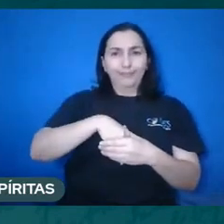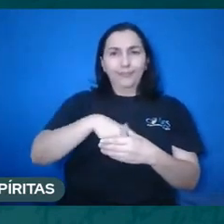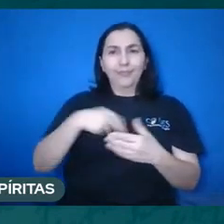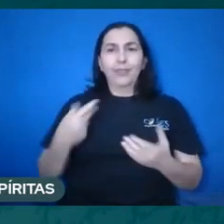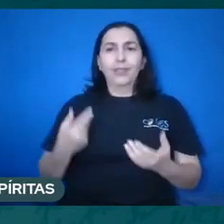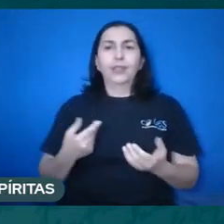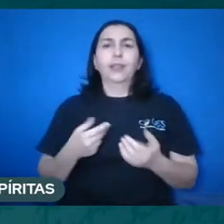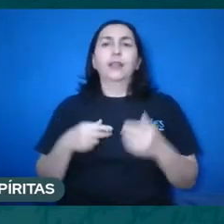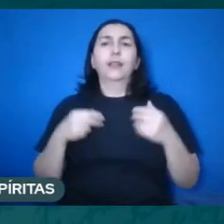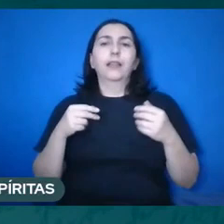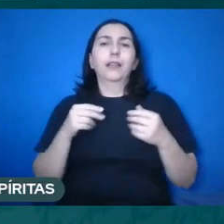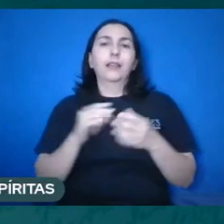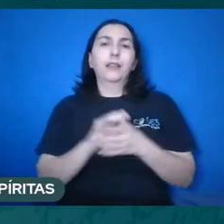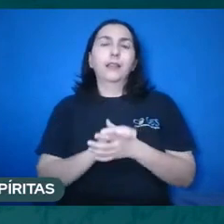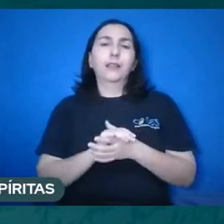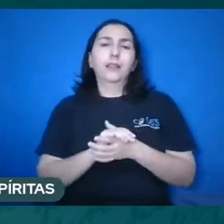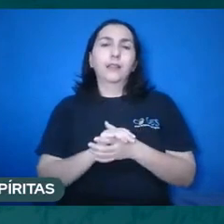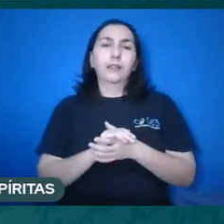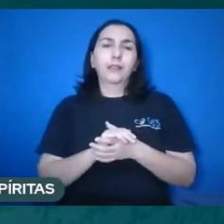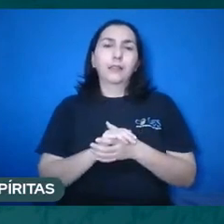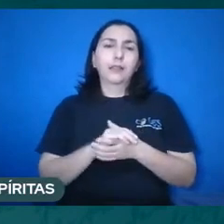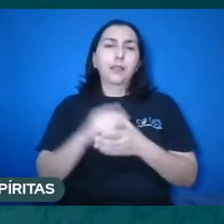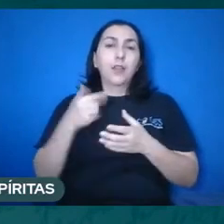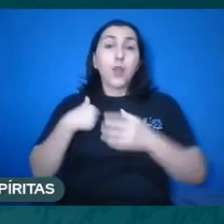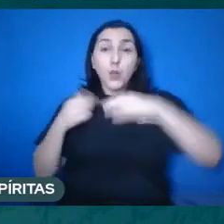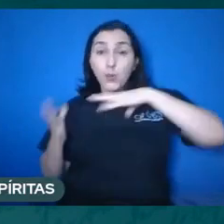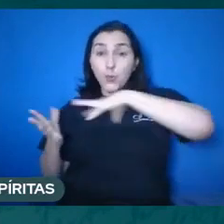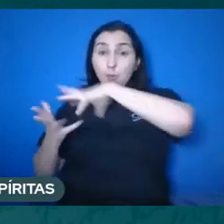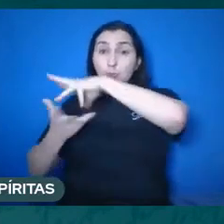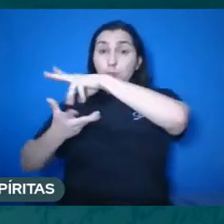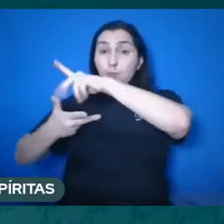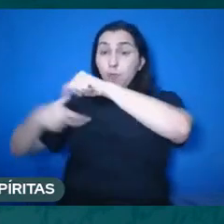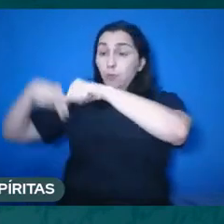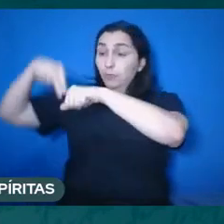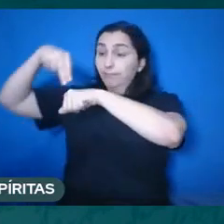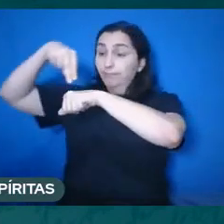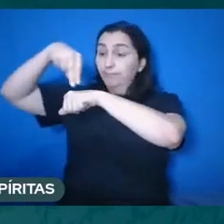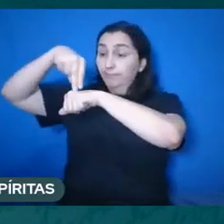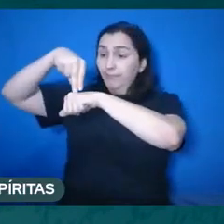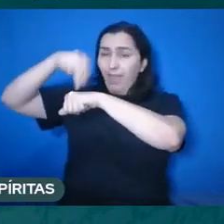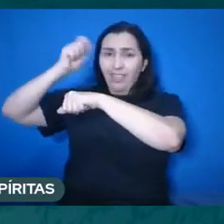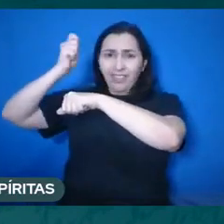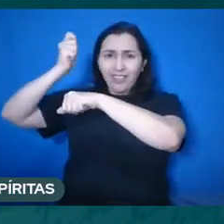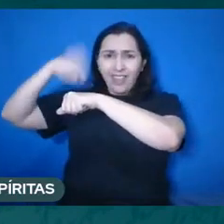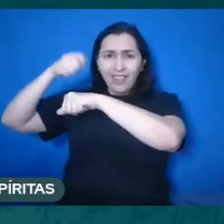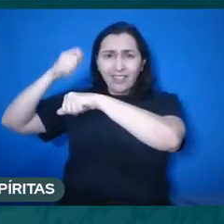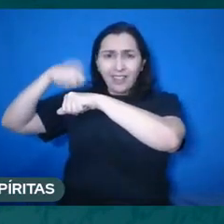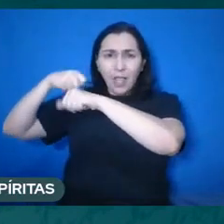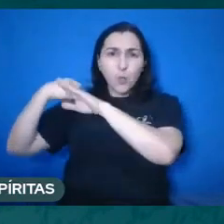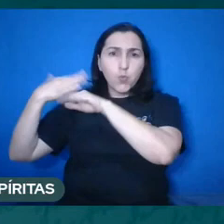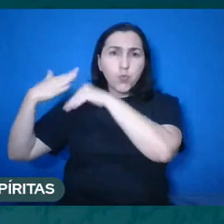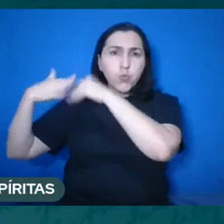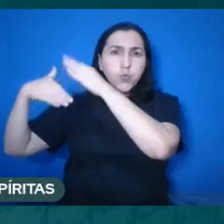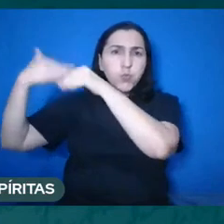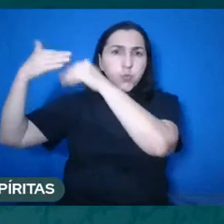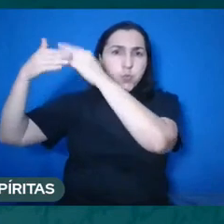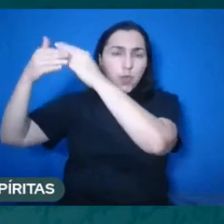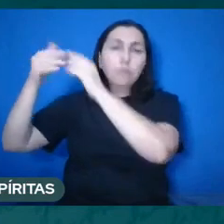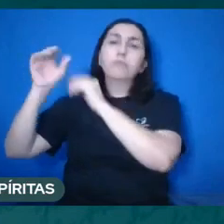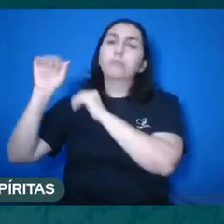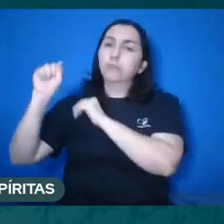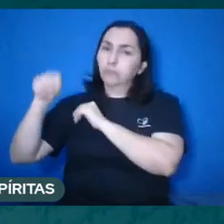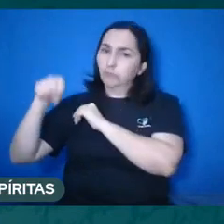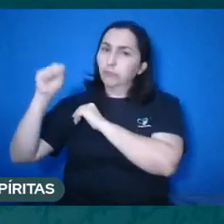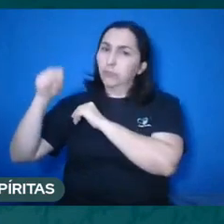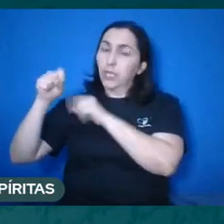no estado errante, na erraticidade, o Espírito evolui. E aí eles respondem que sim, sempre em função da sua